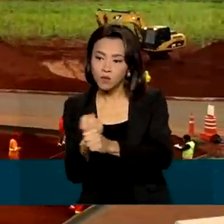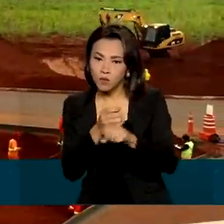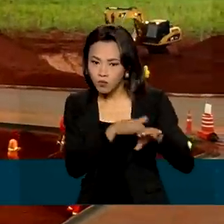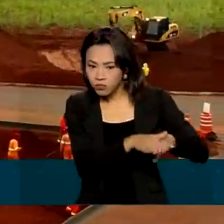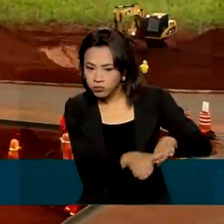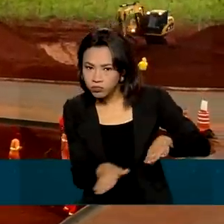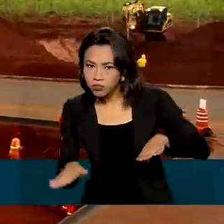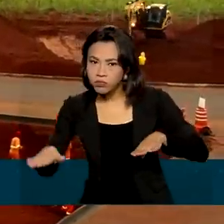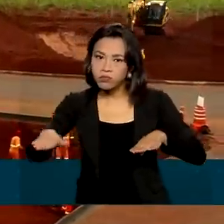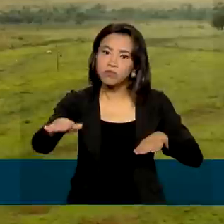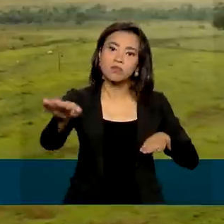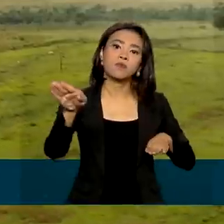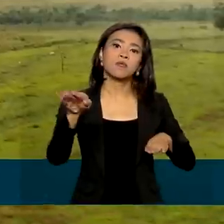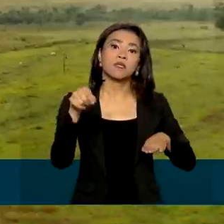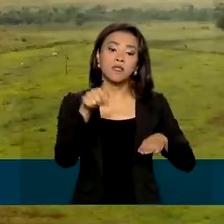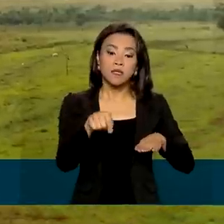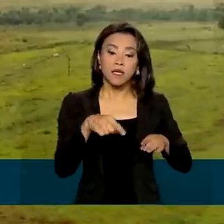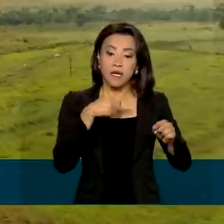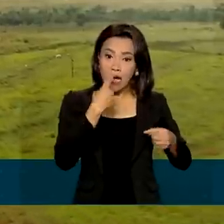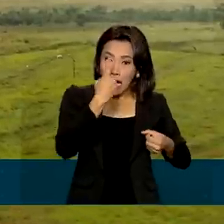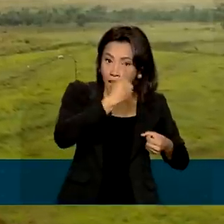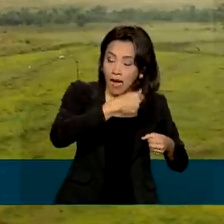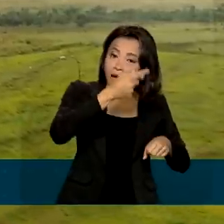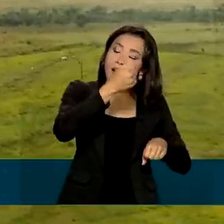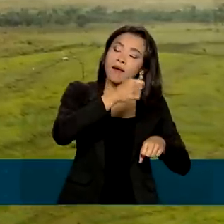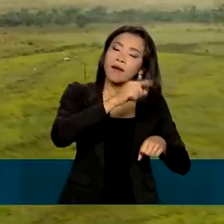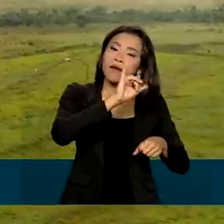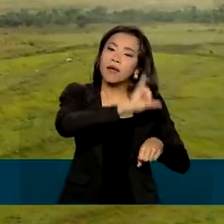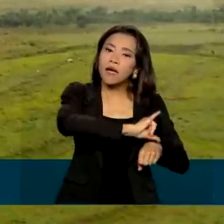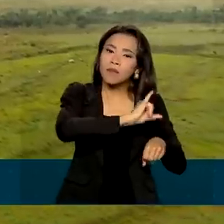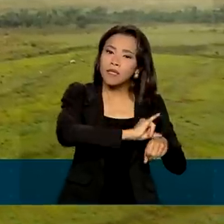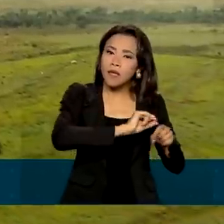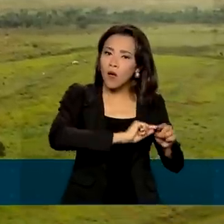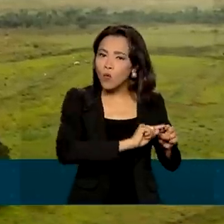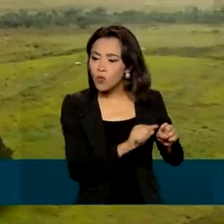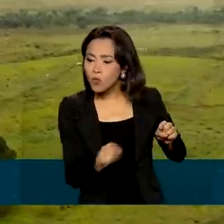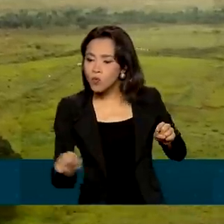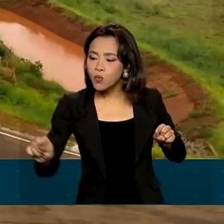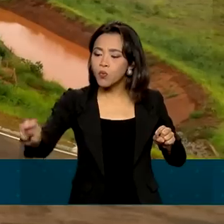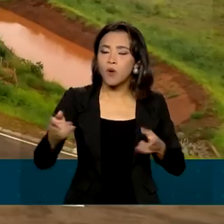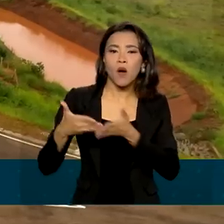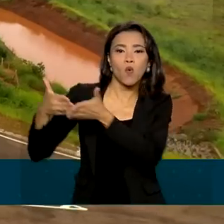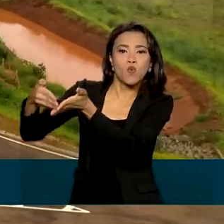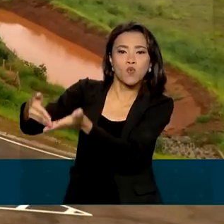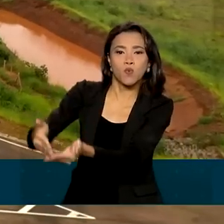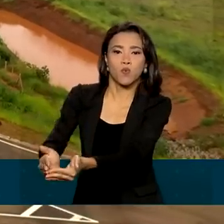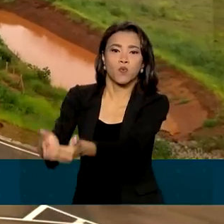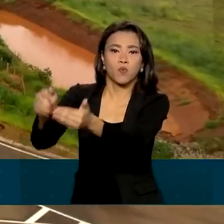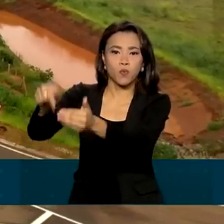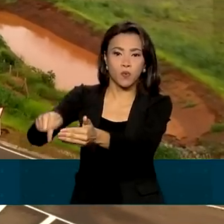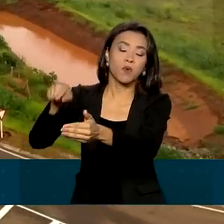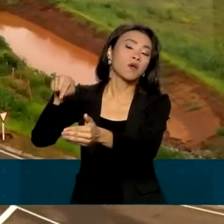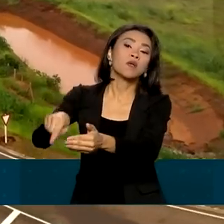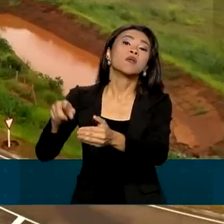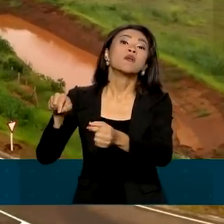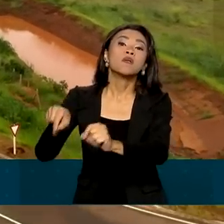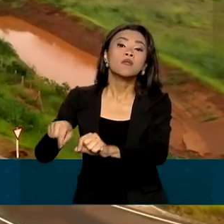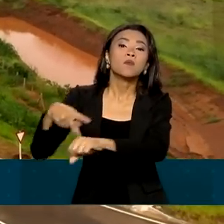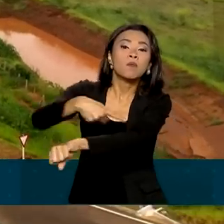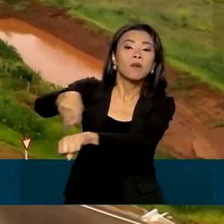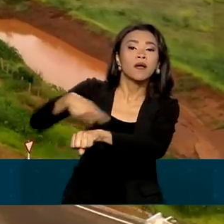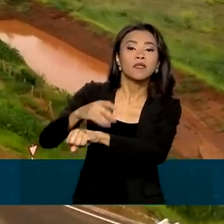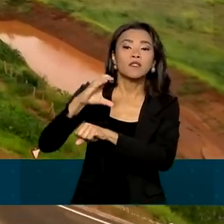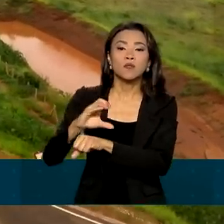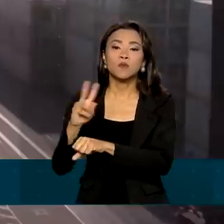corredor bioceânico que liga a capital Campo Grande a um porto no Chile. A ideia é viabilizar uma saída pelo